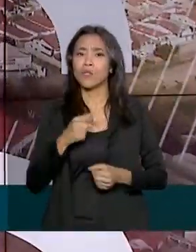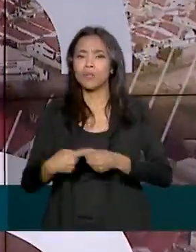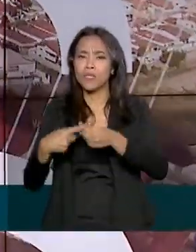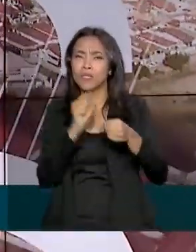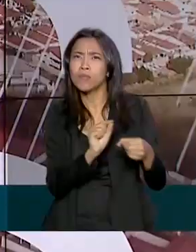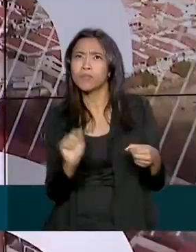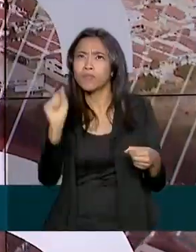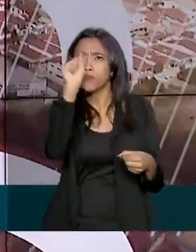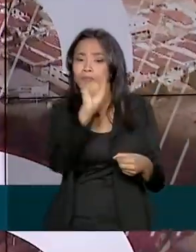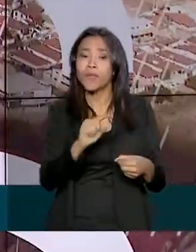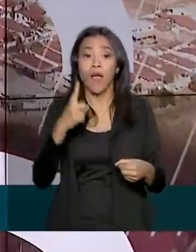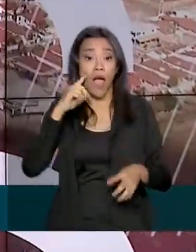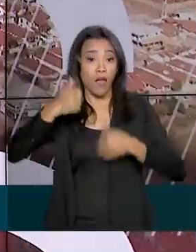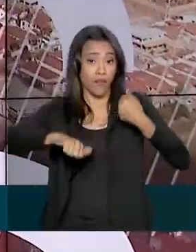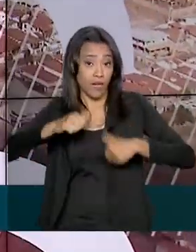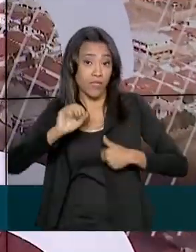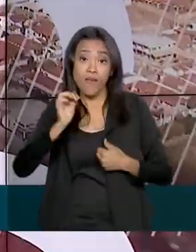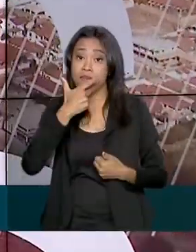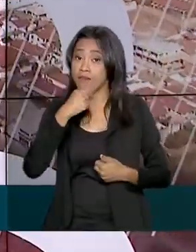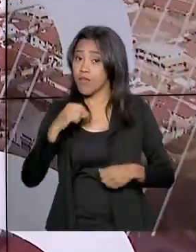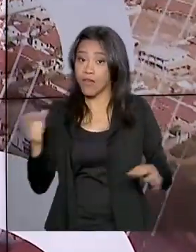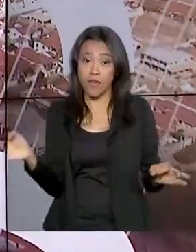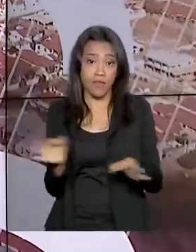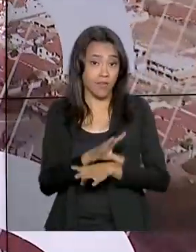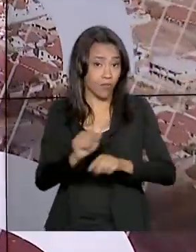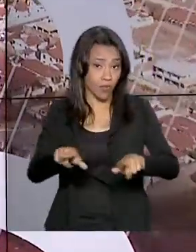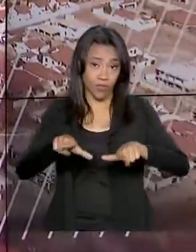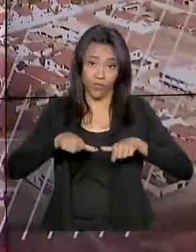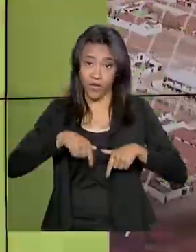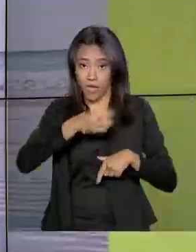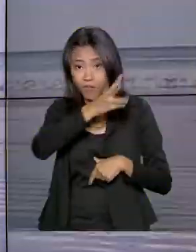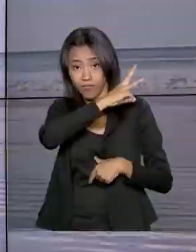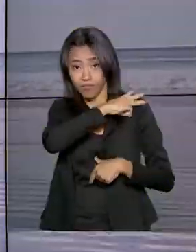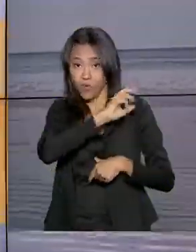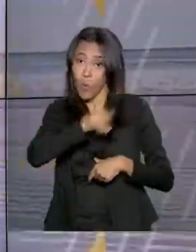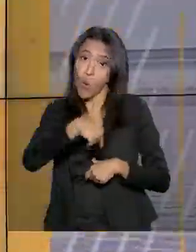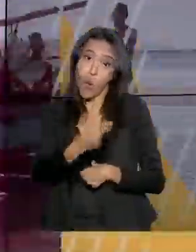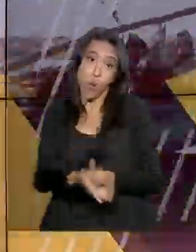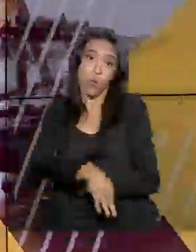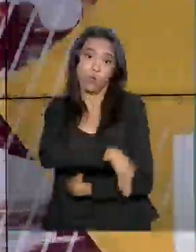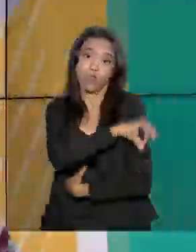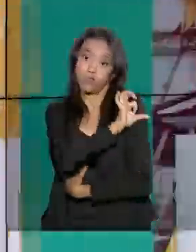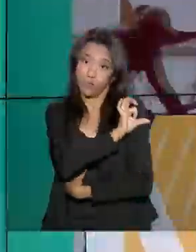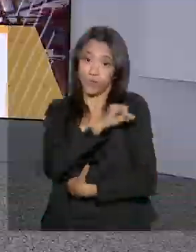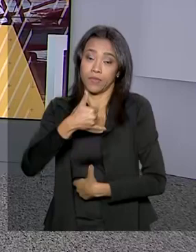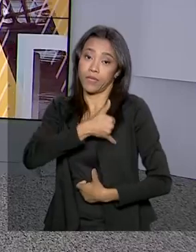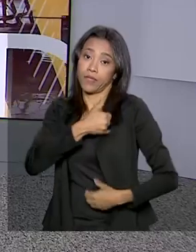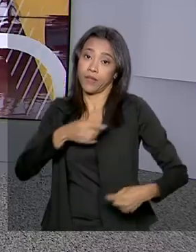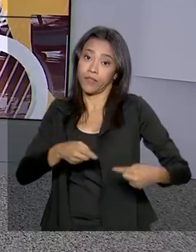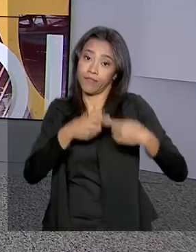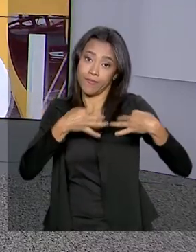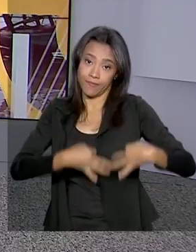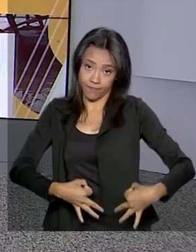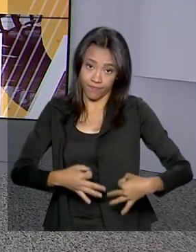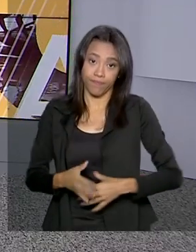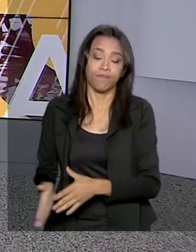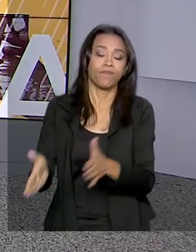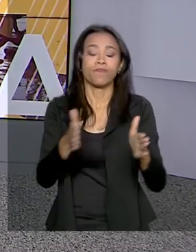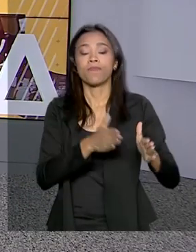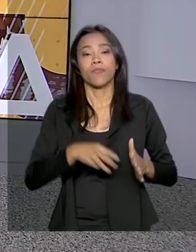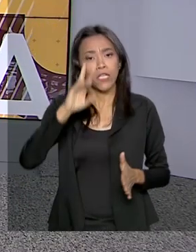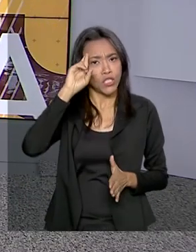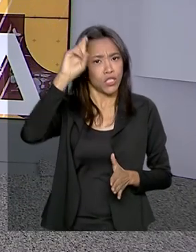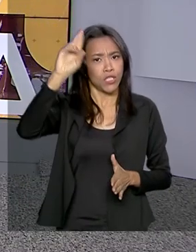avaliação é destinada a quem não concluiu o ensino fundamental ou médio na idade adequada. Diretores de